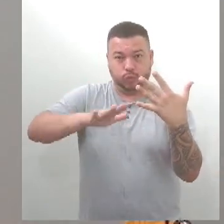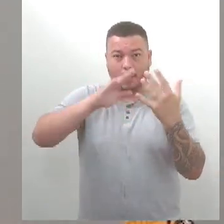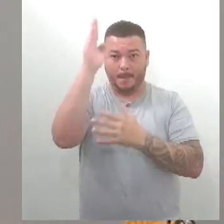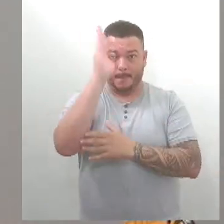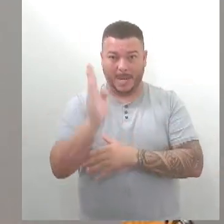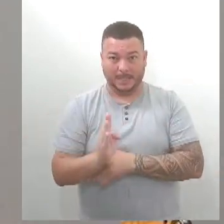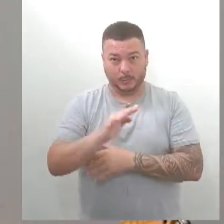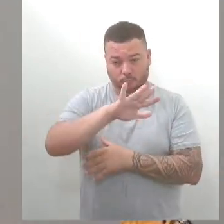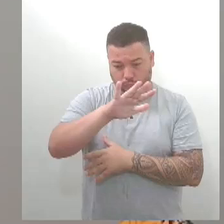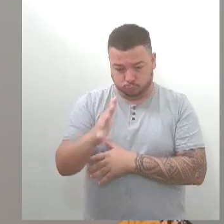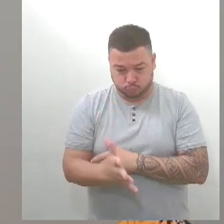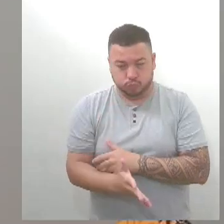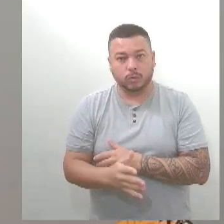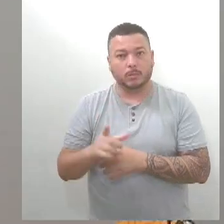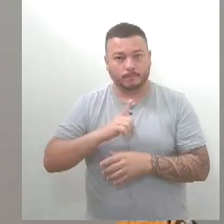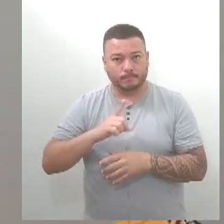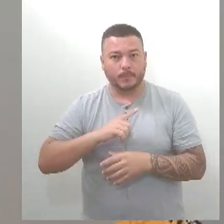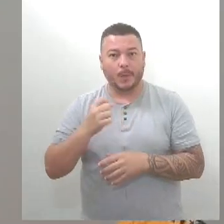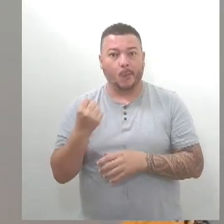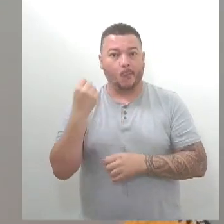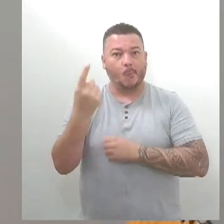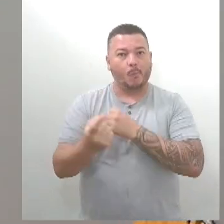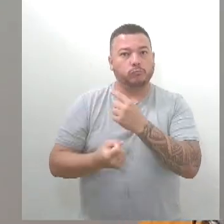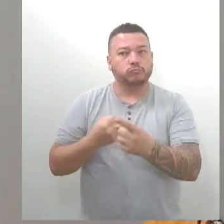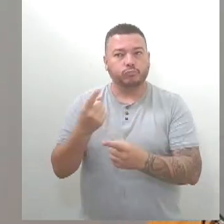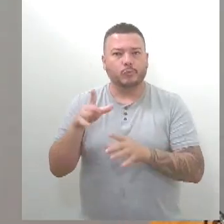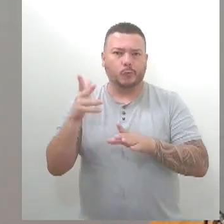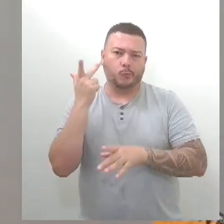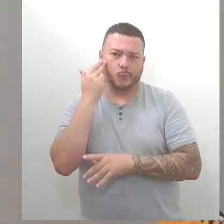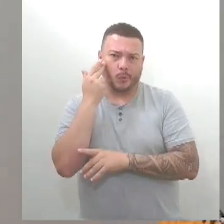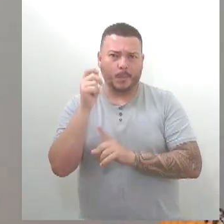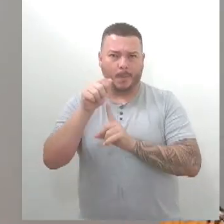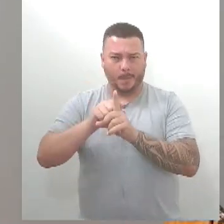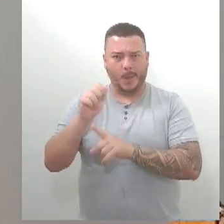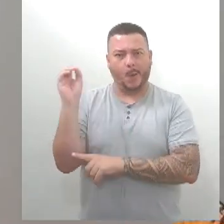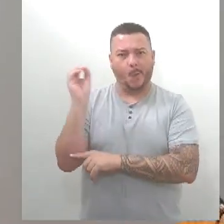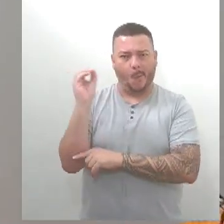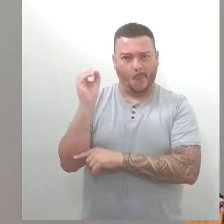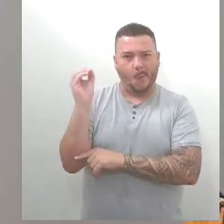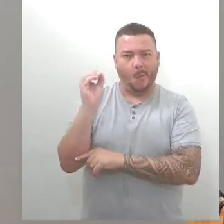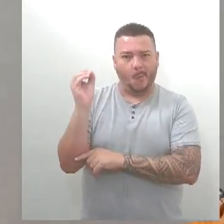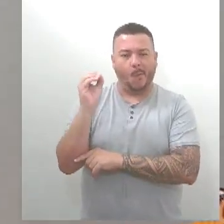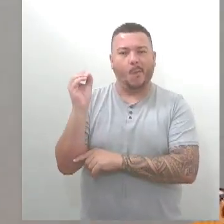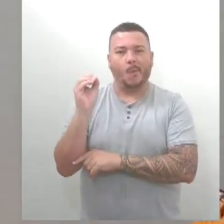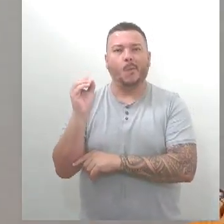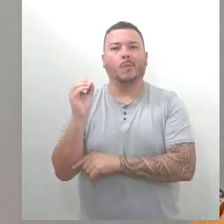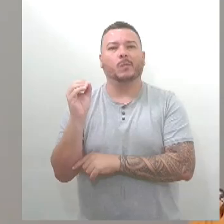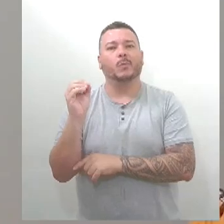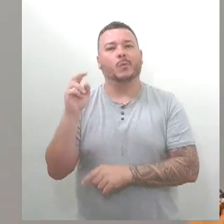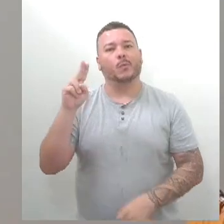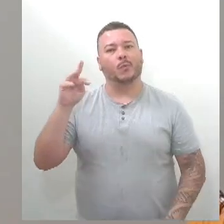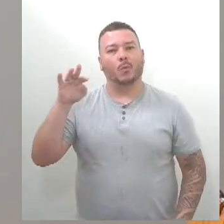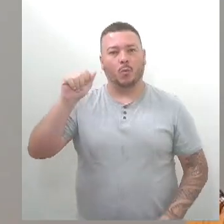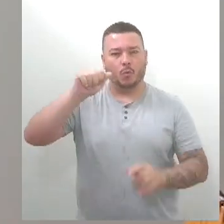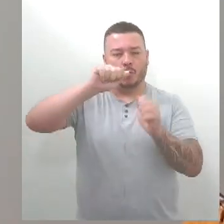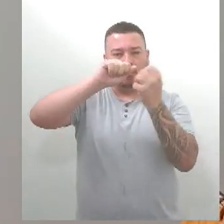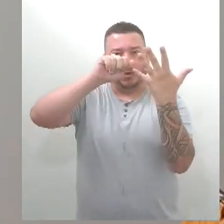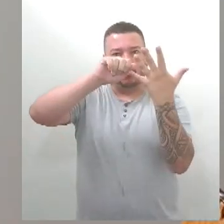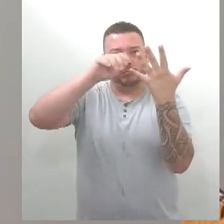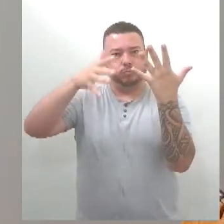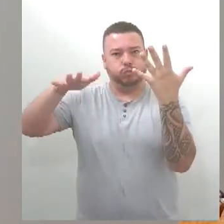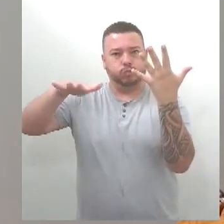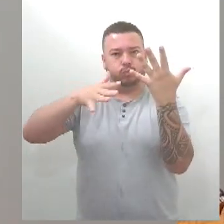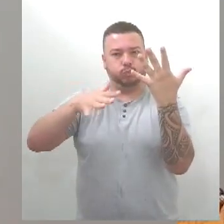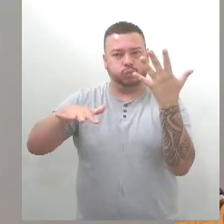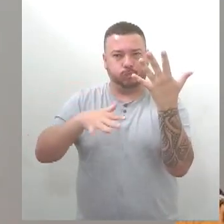a reprodução deles é no outono, então geralmente eles surgem no inverno, primavera. Porém,